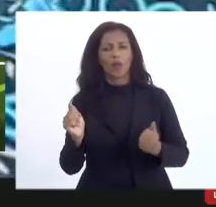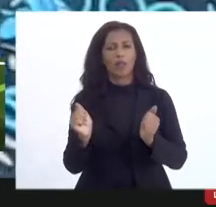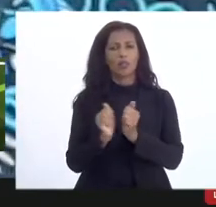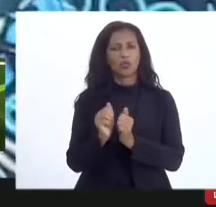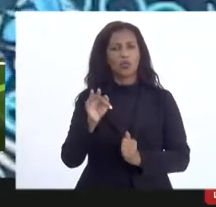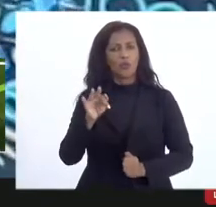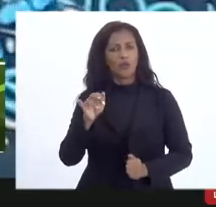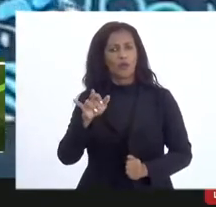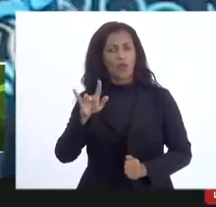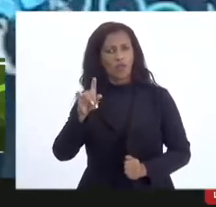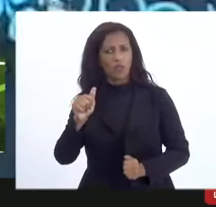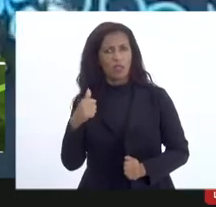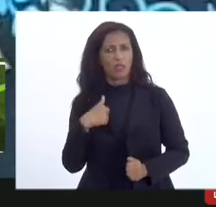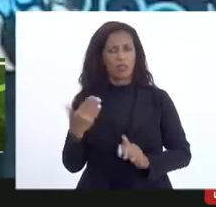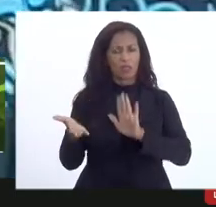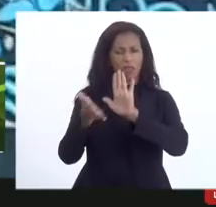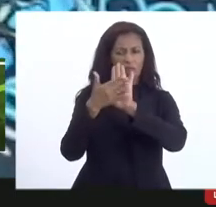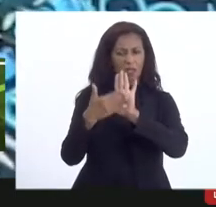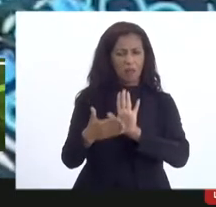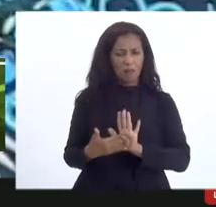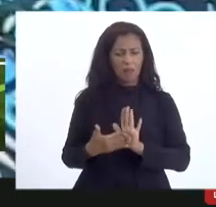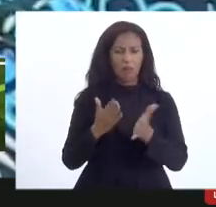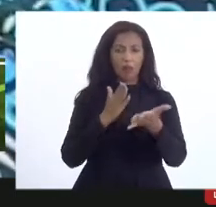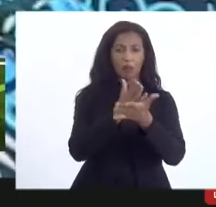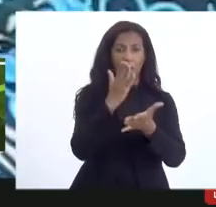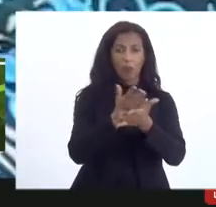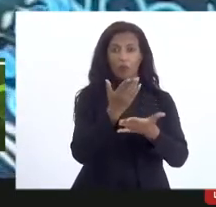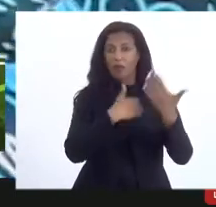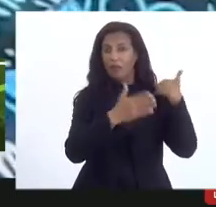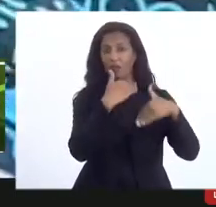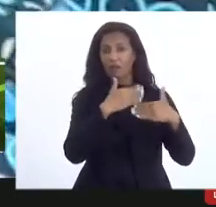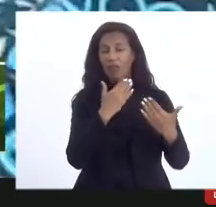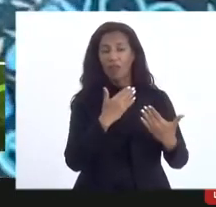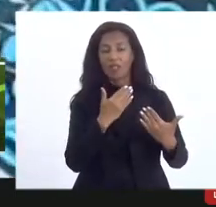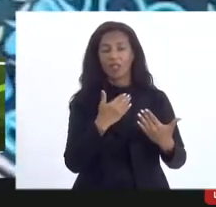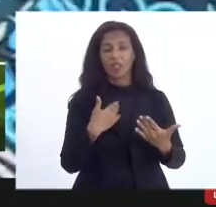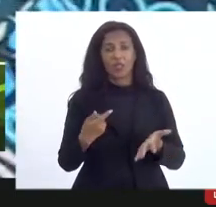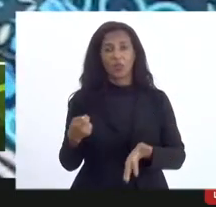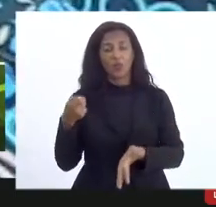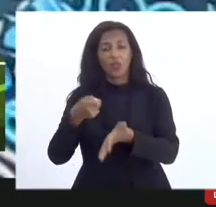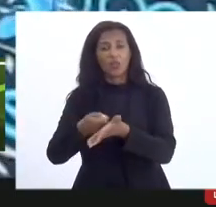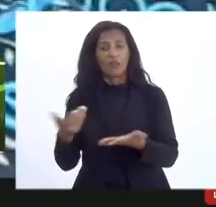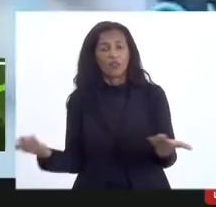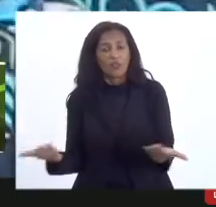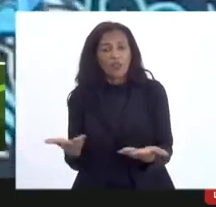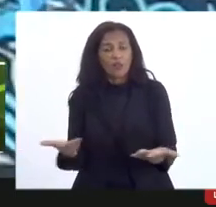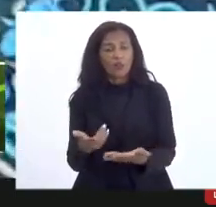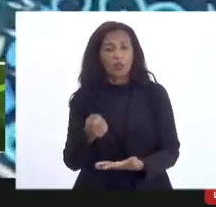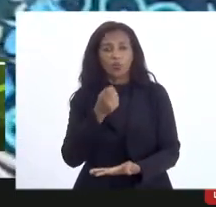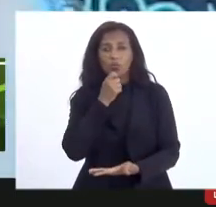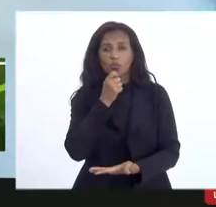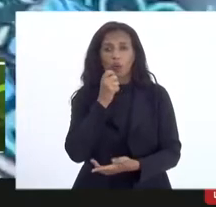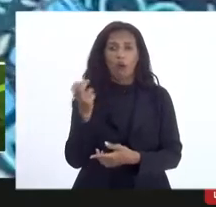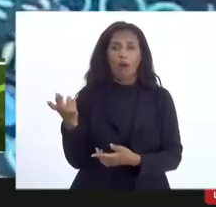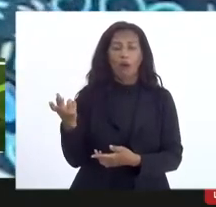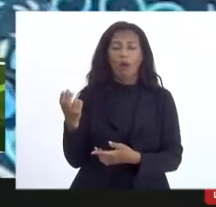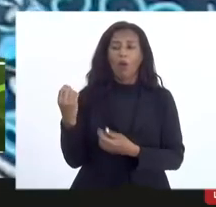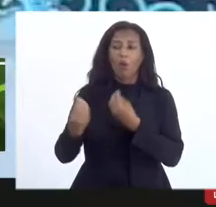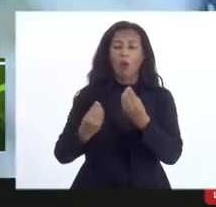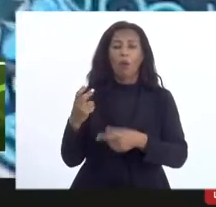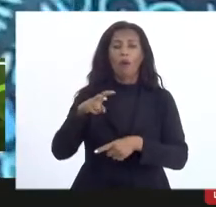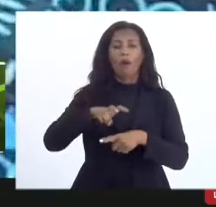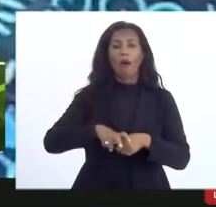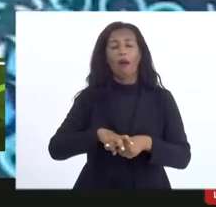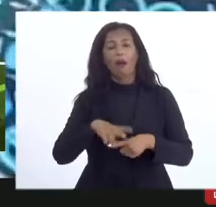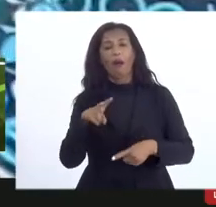que está aqui demandas que foram aprovadas lá atrás inclusive não foram nem efetivadas hoje ainda como é a cadeira do museu como é a cadeira da